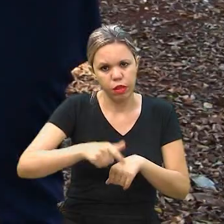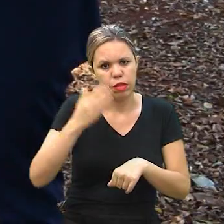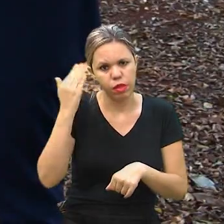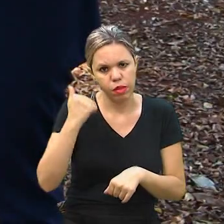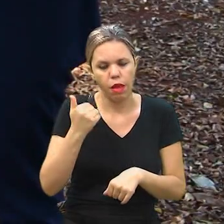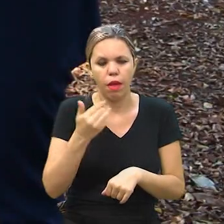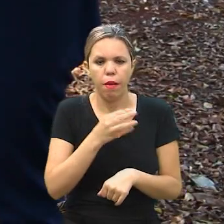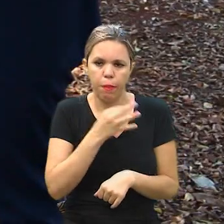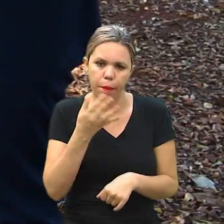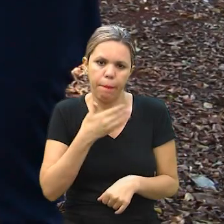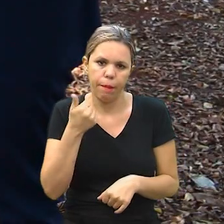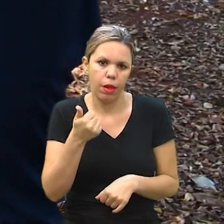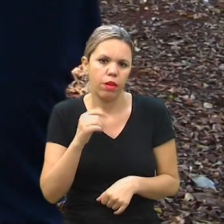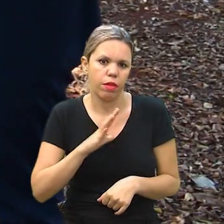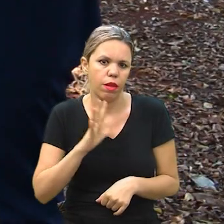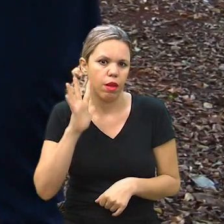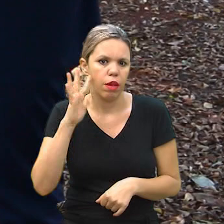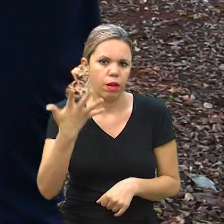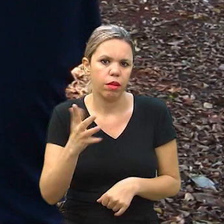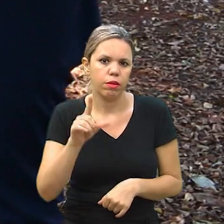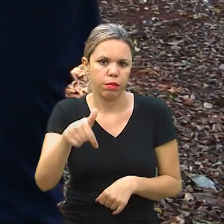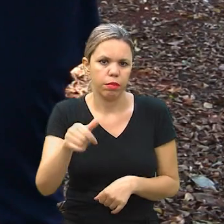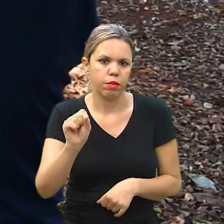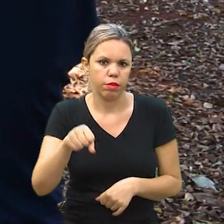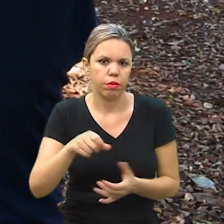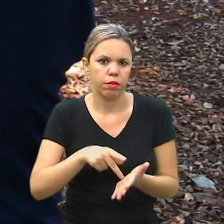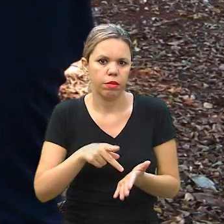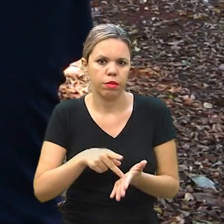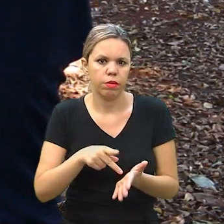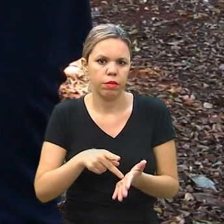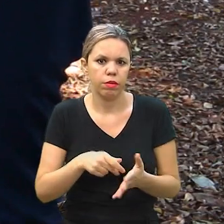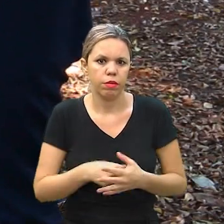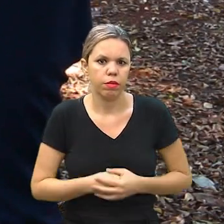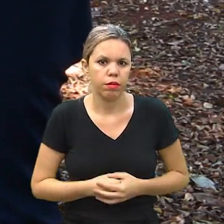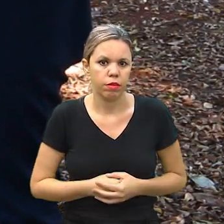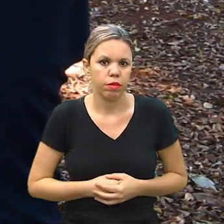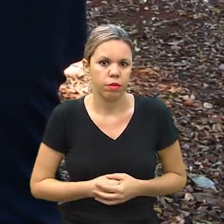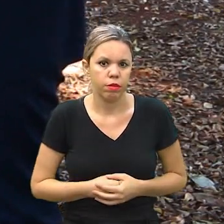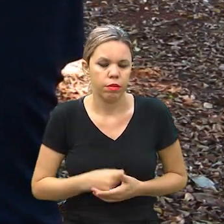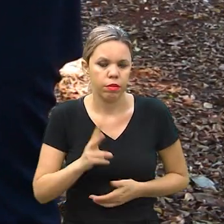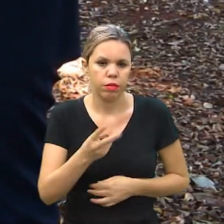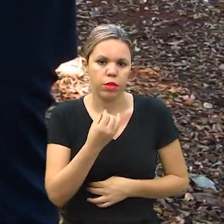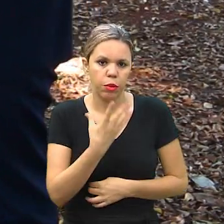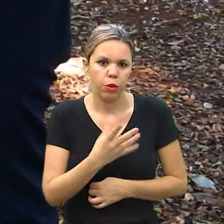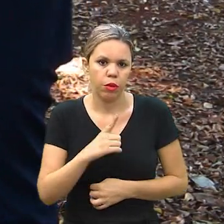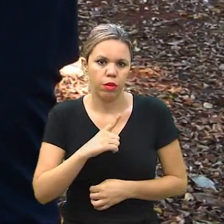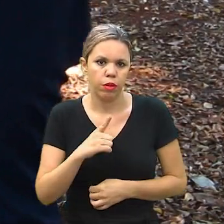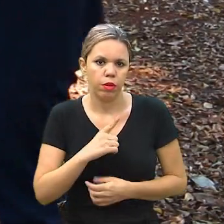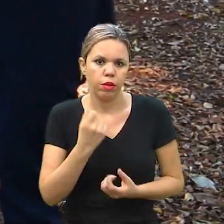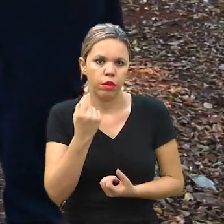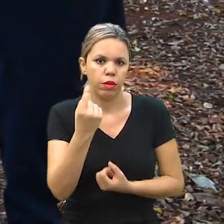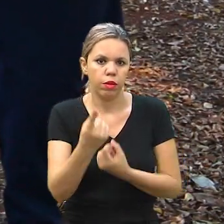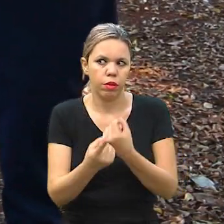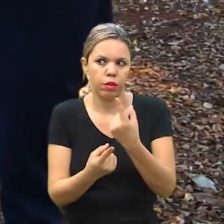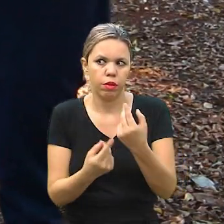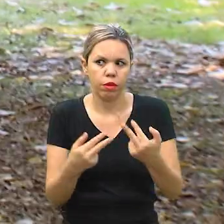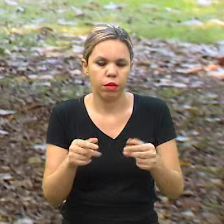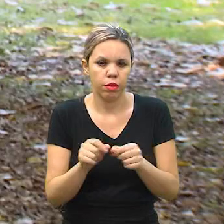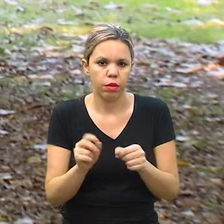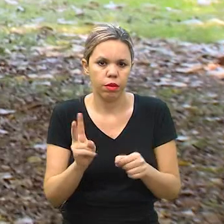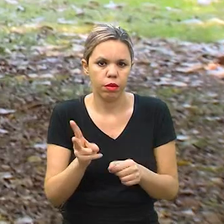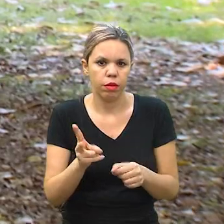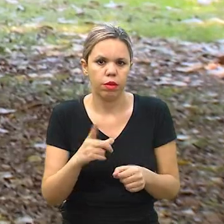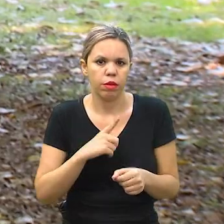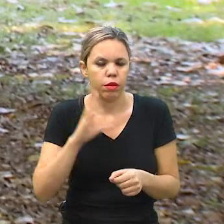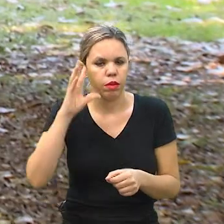ter o retorno em seguida, não é verdade? Exato, exato. É sempre bom você ter algumas prévias, é sempre bom